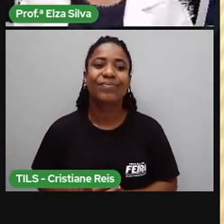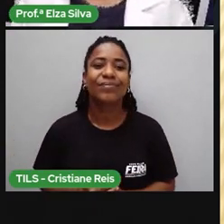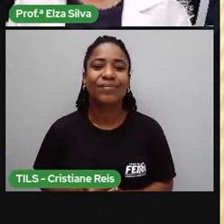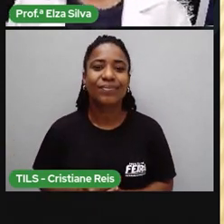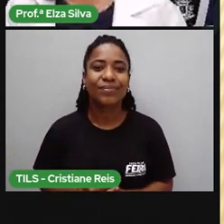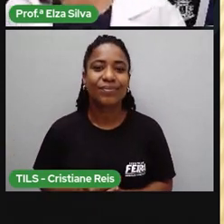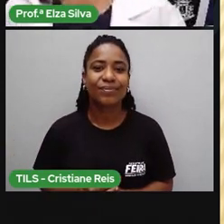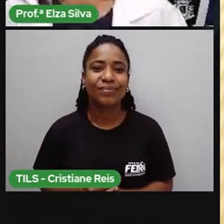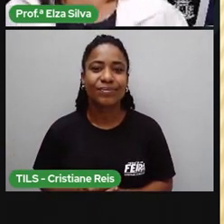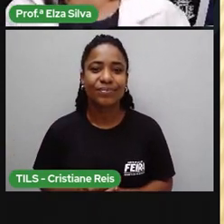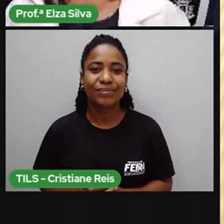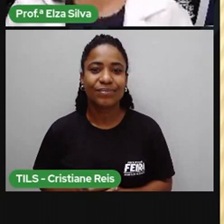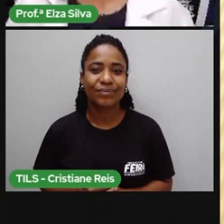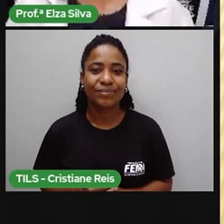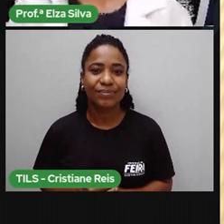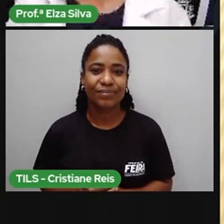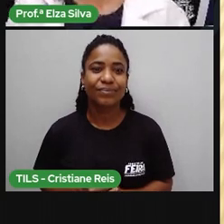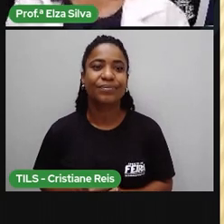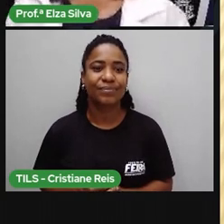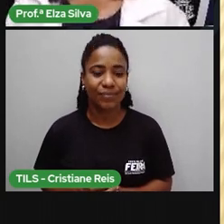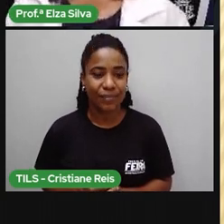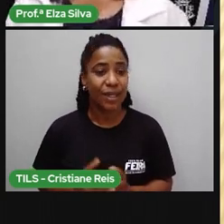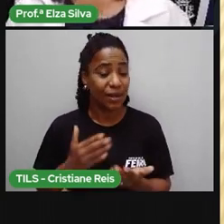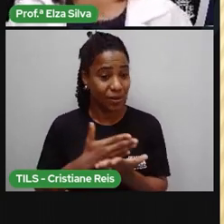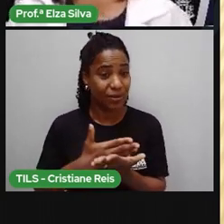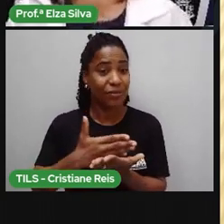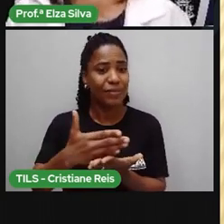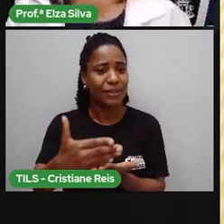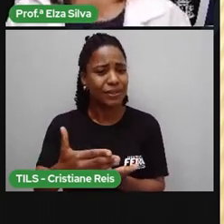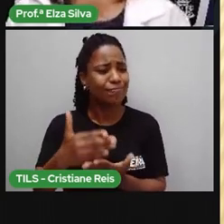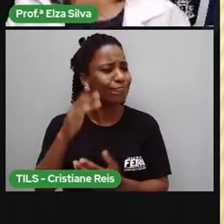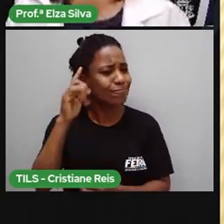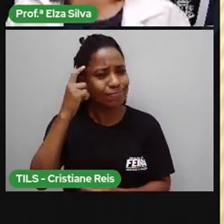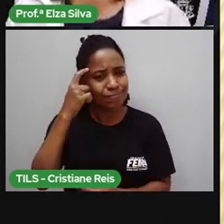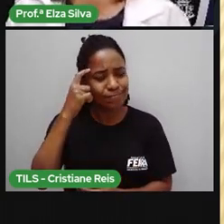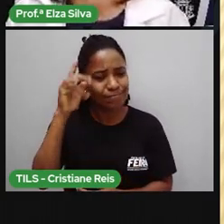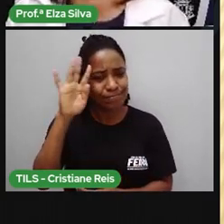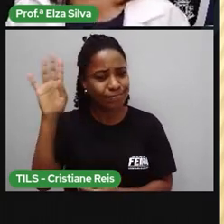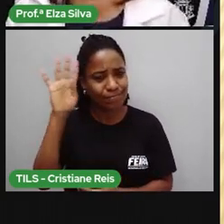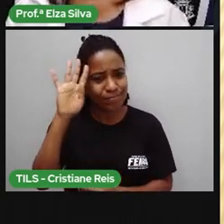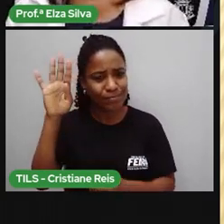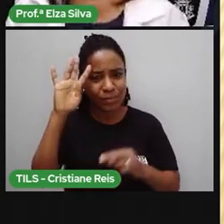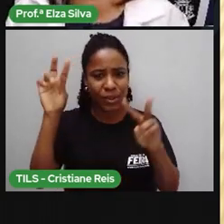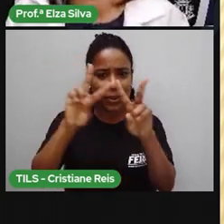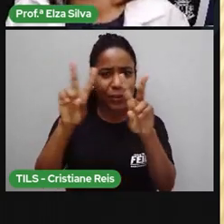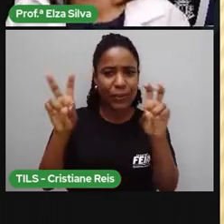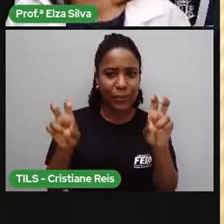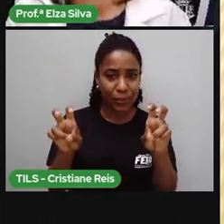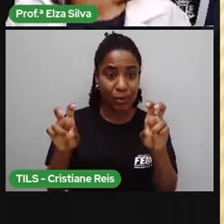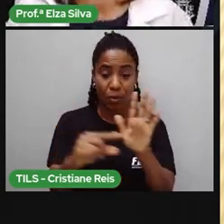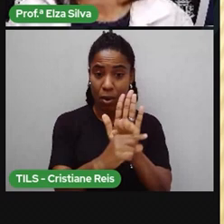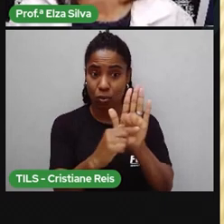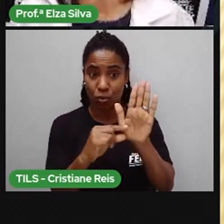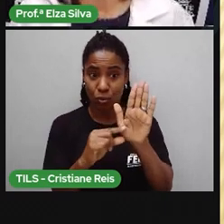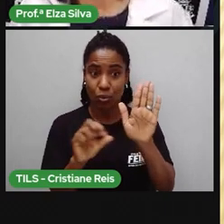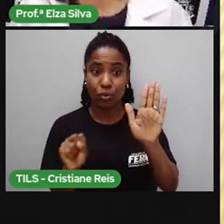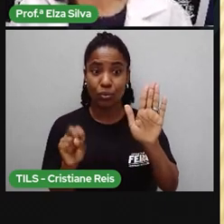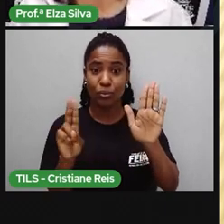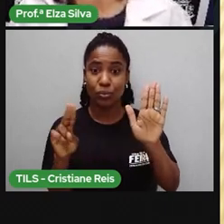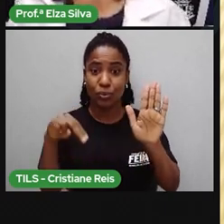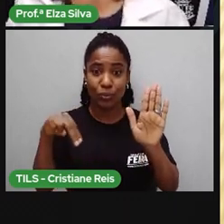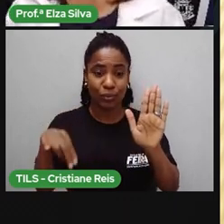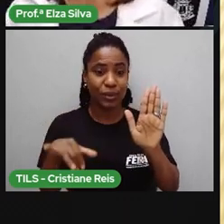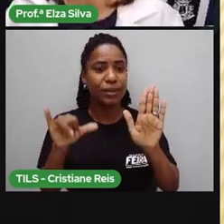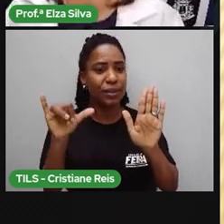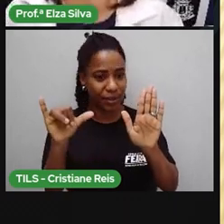Comecemos, então, por refletir sobre esta frase de Sani. Sani é um